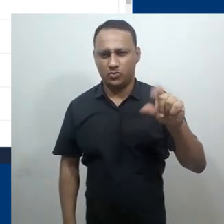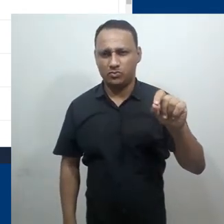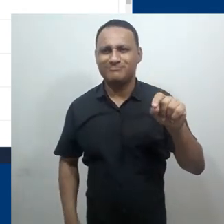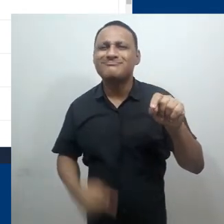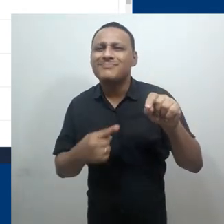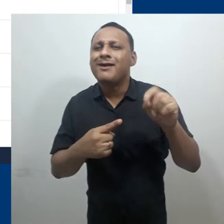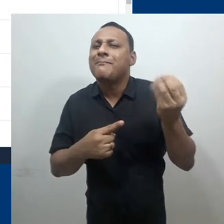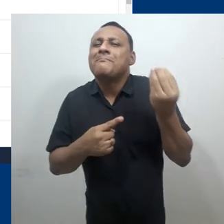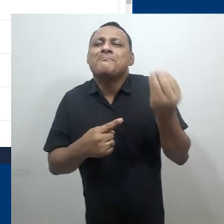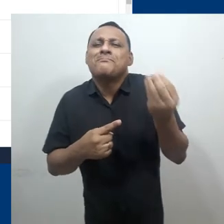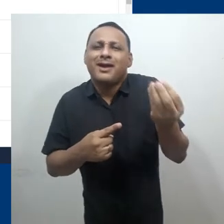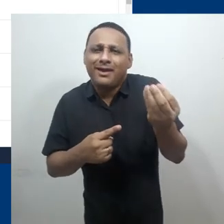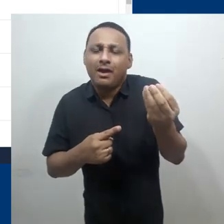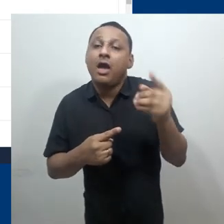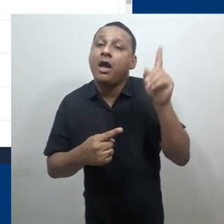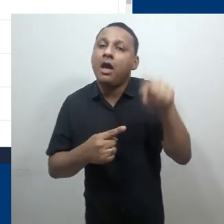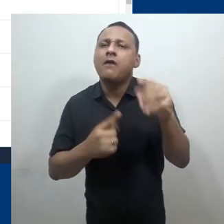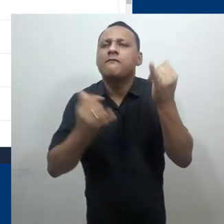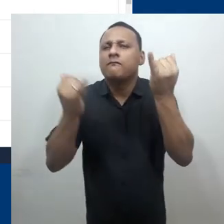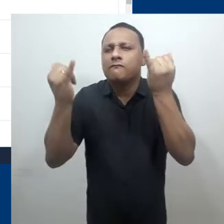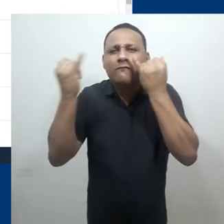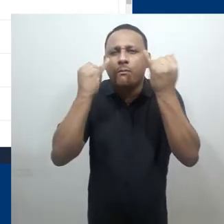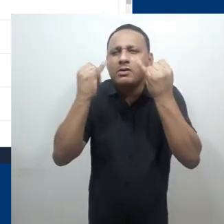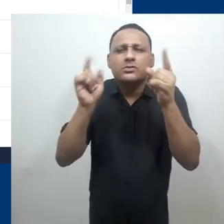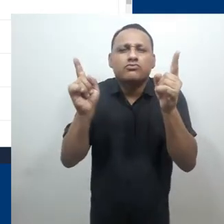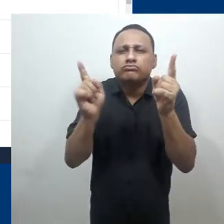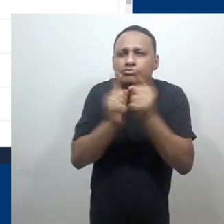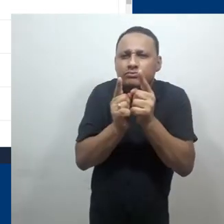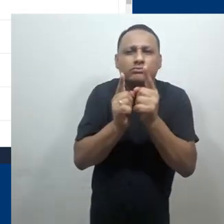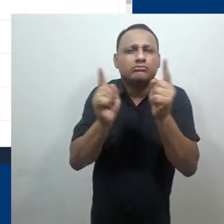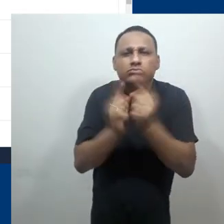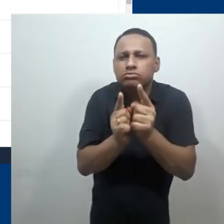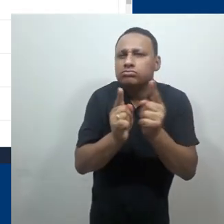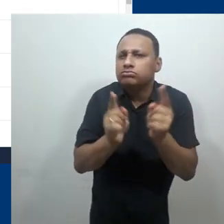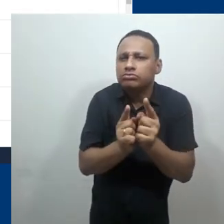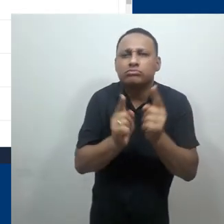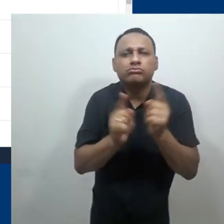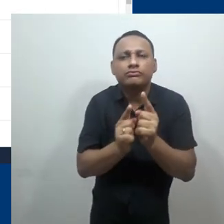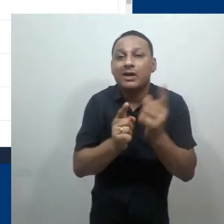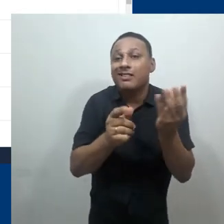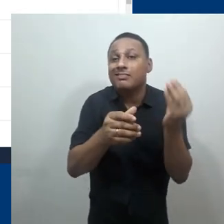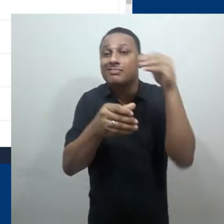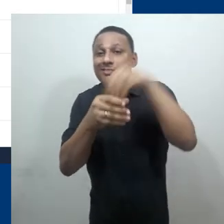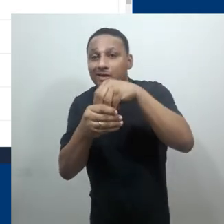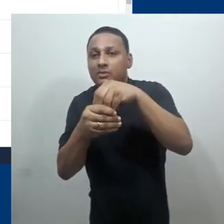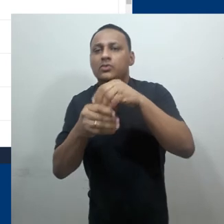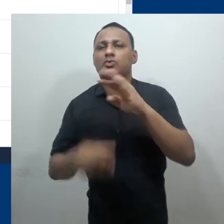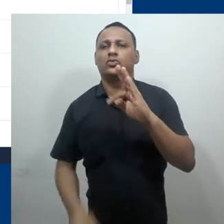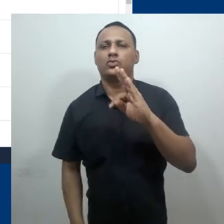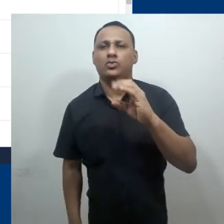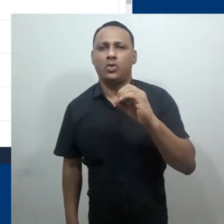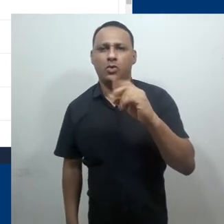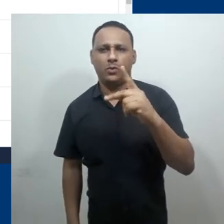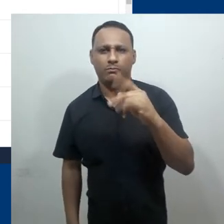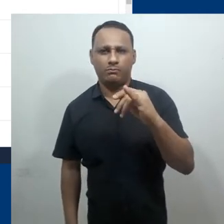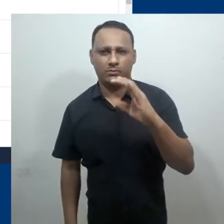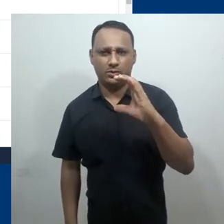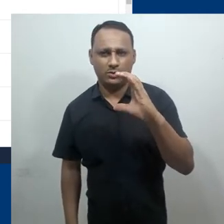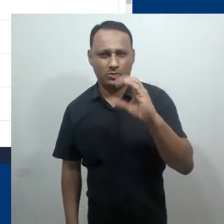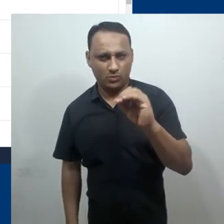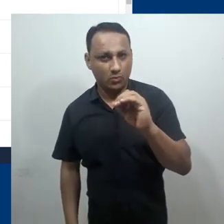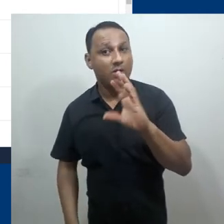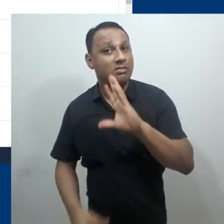inserir um rótulo. Para que servem rótulos? Para inserir pequenas informações, pequenos pedaços de informação